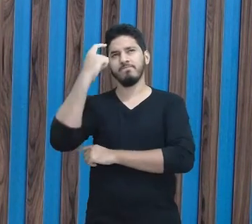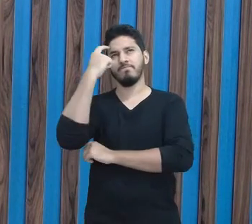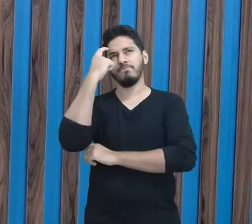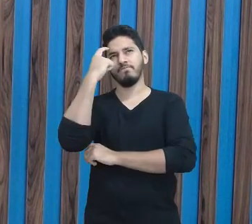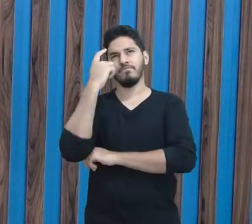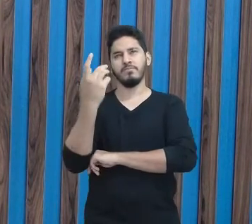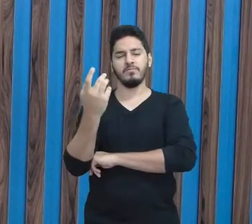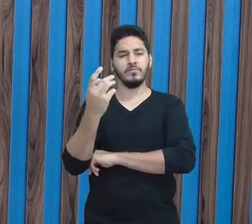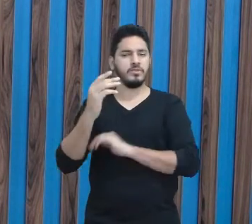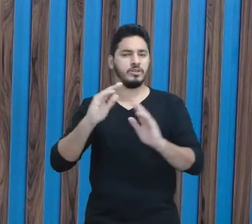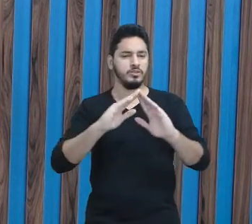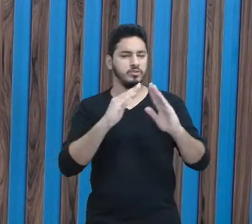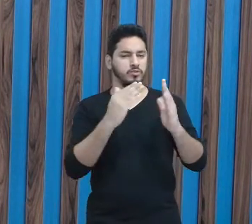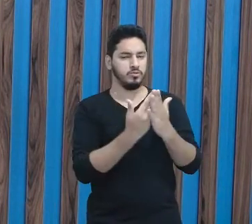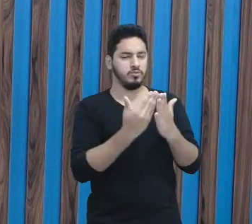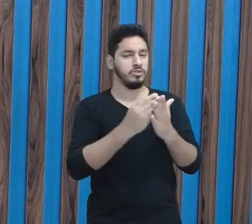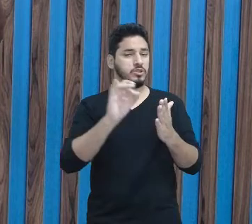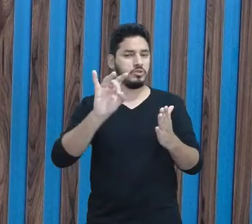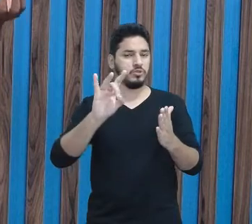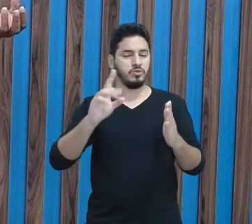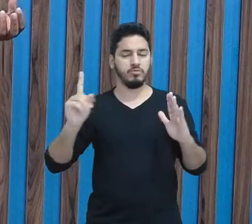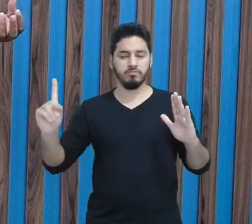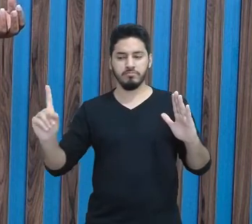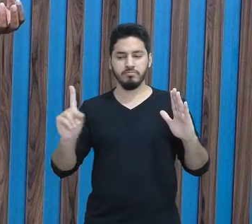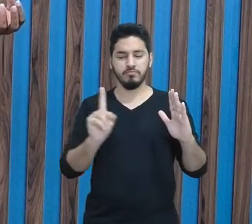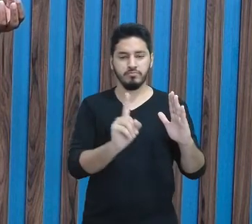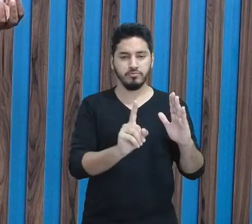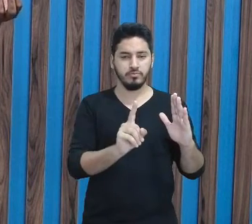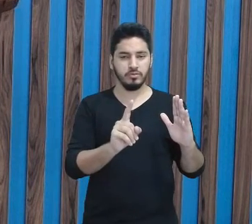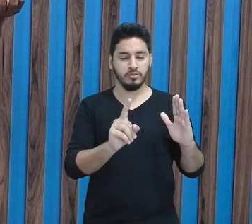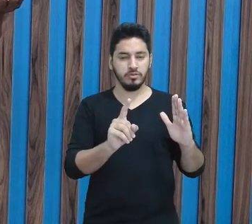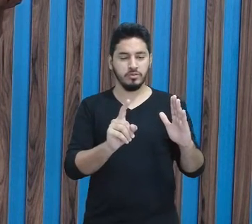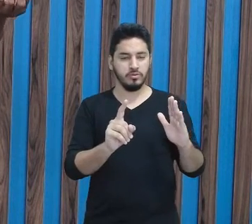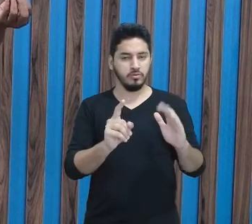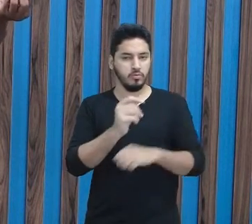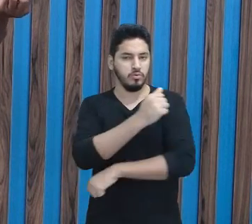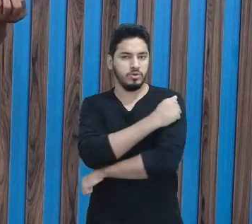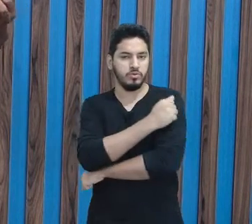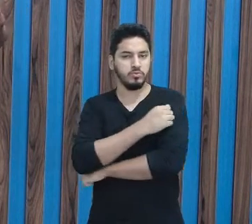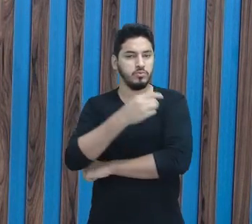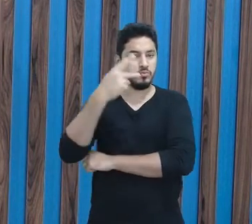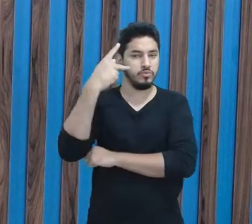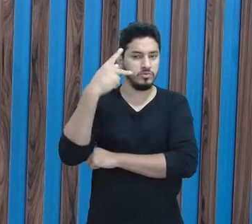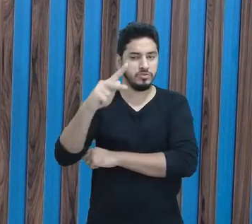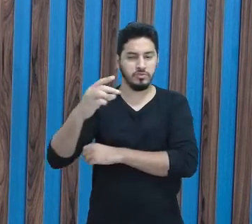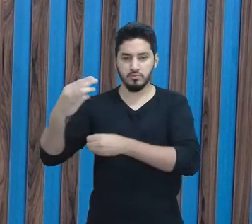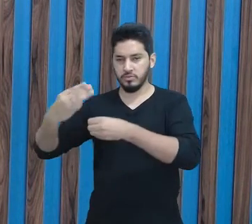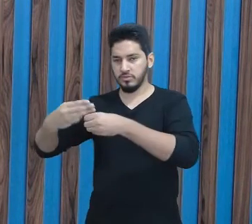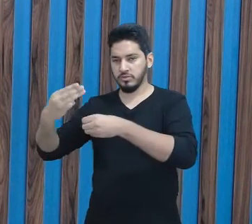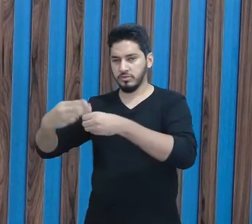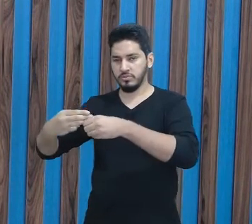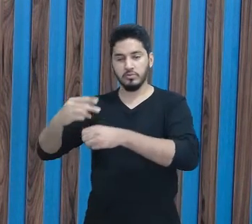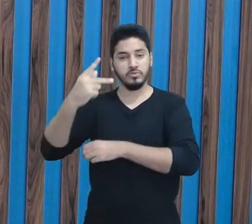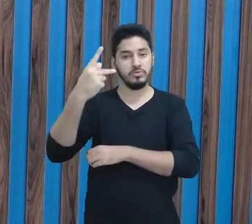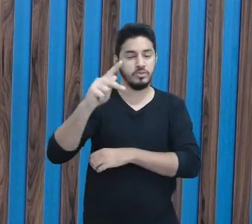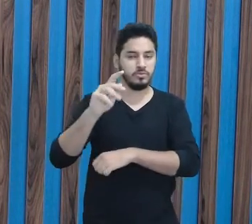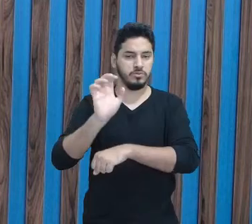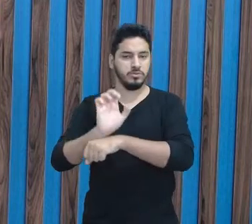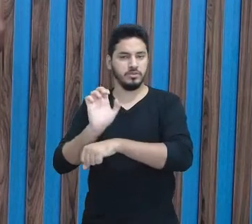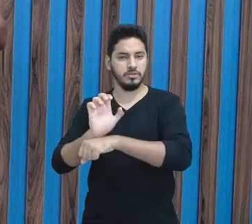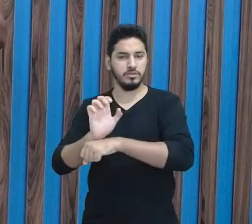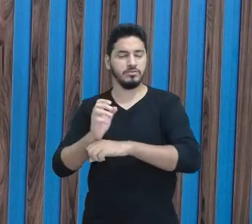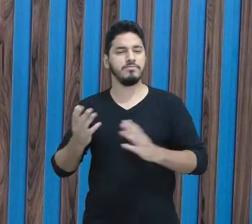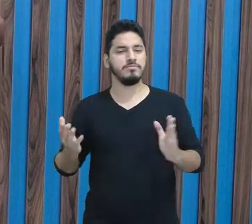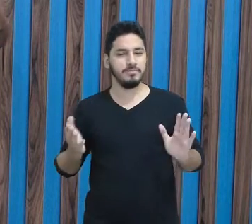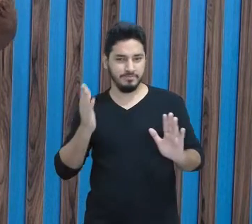só recebe o estudante do seu município? Será que existe só do seu estado? Entende que a